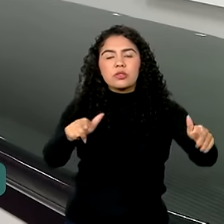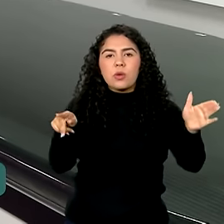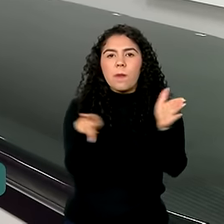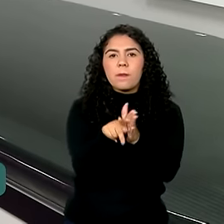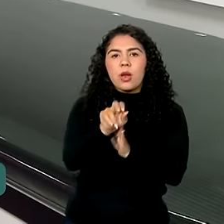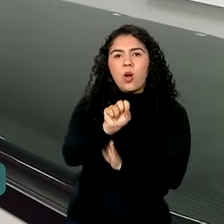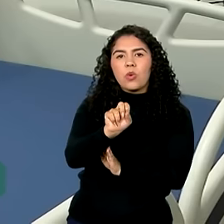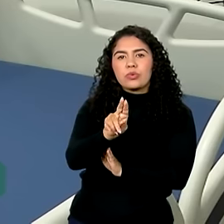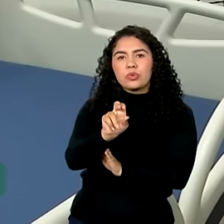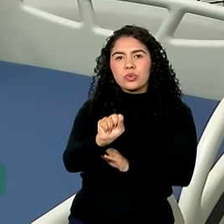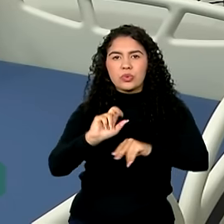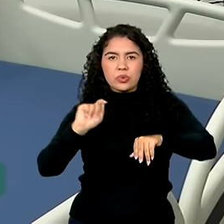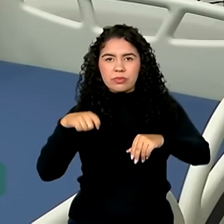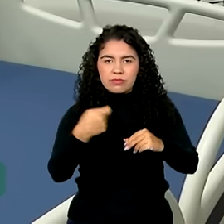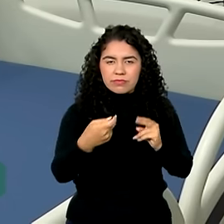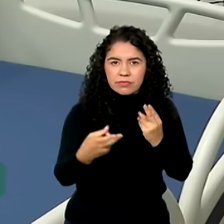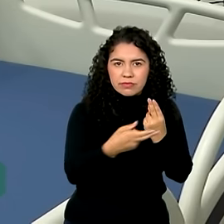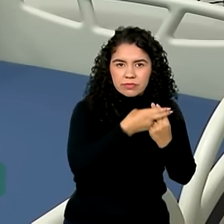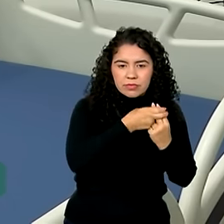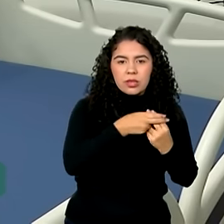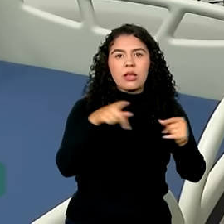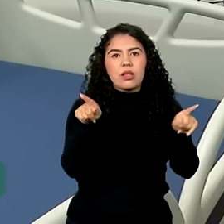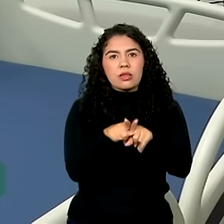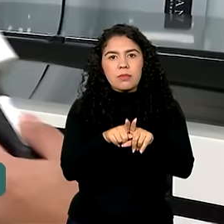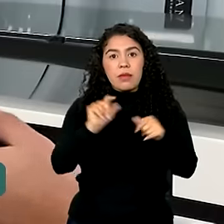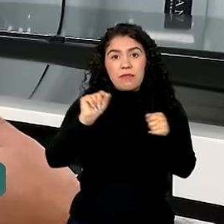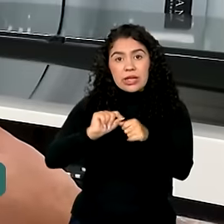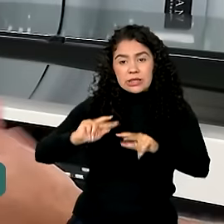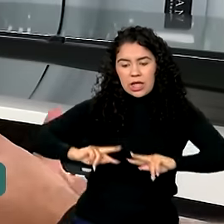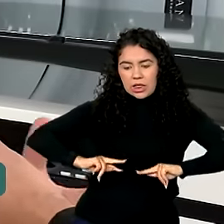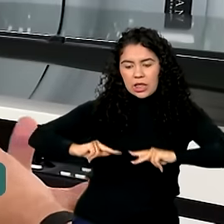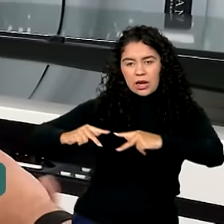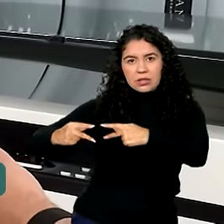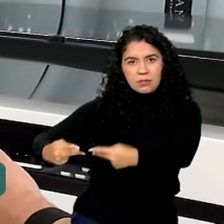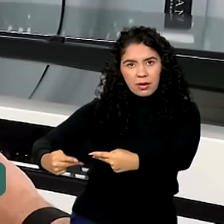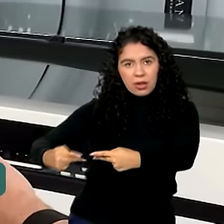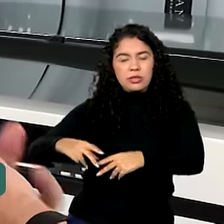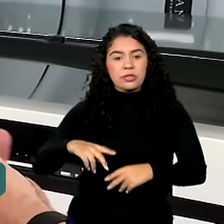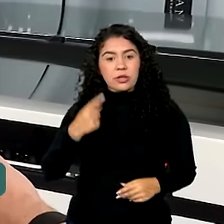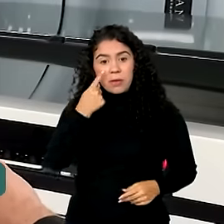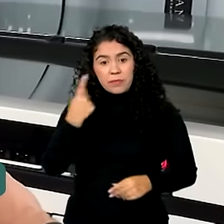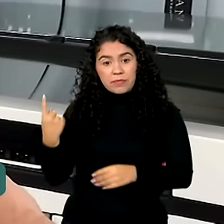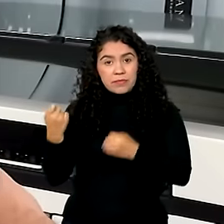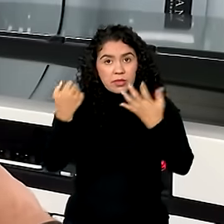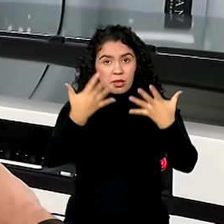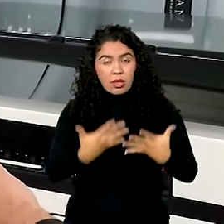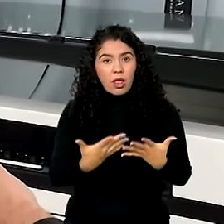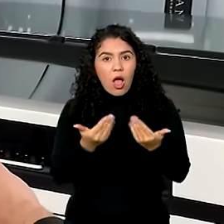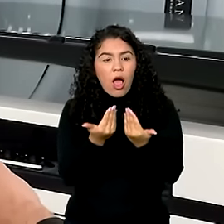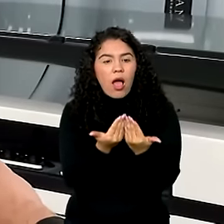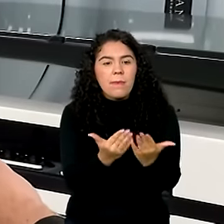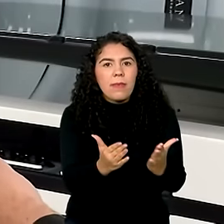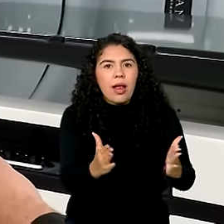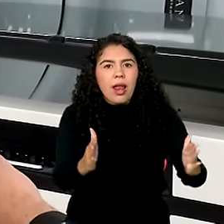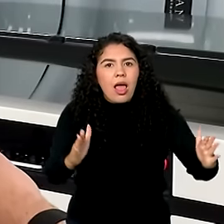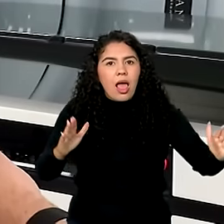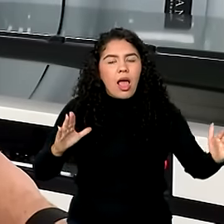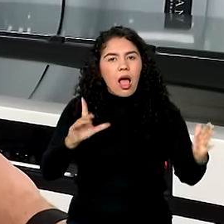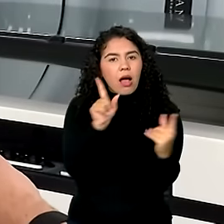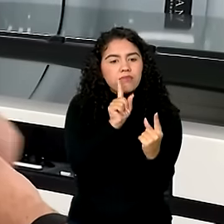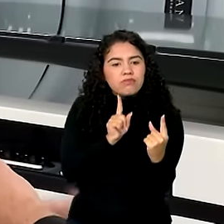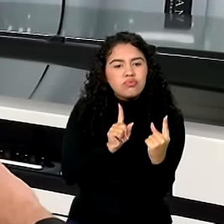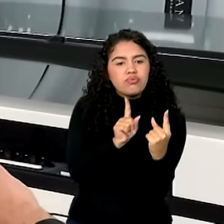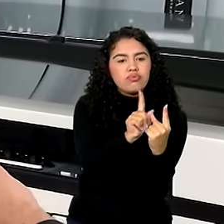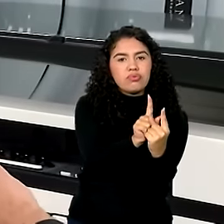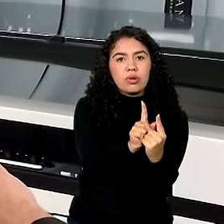oferecendo suporte para transplante de medula óssea. Do ponto de vista de ampliação do atendimento, aumenta em